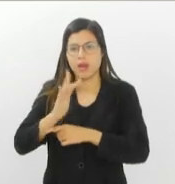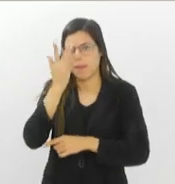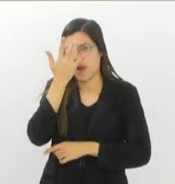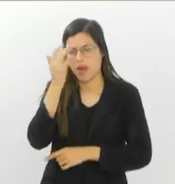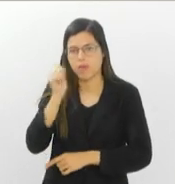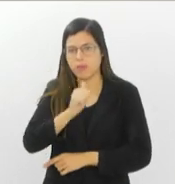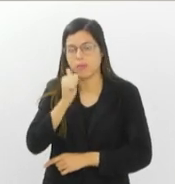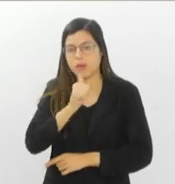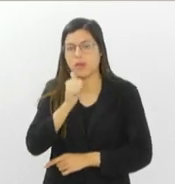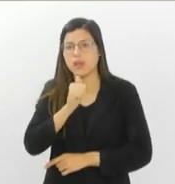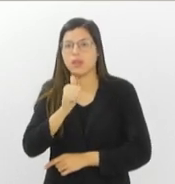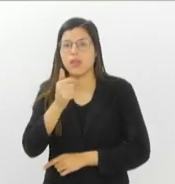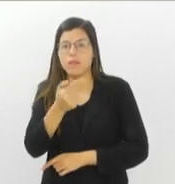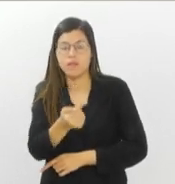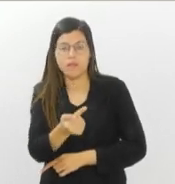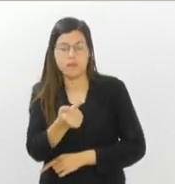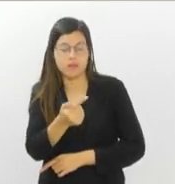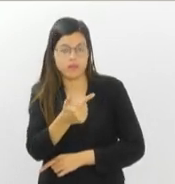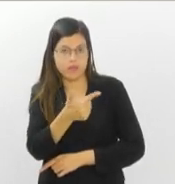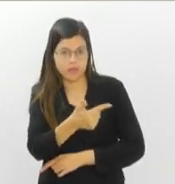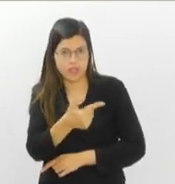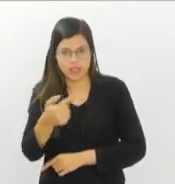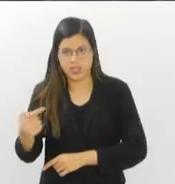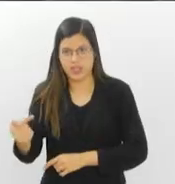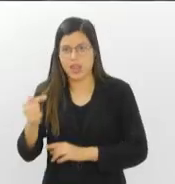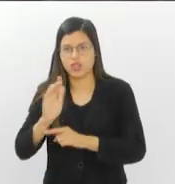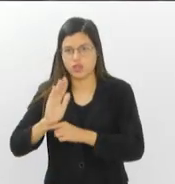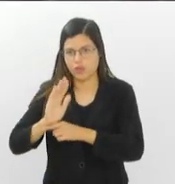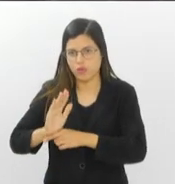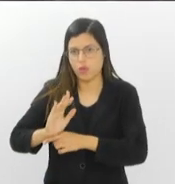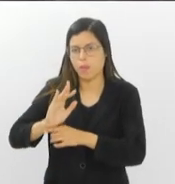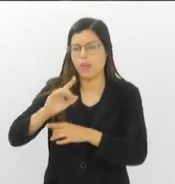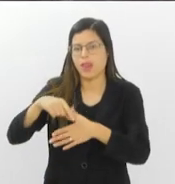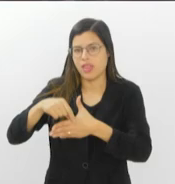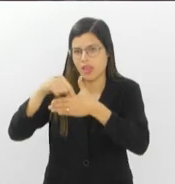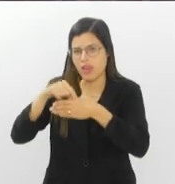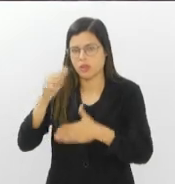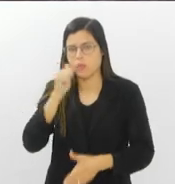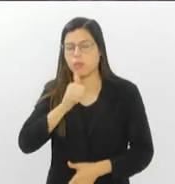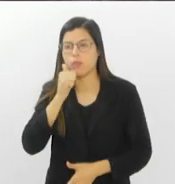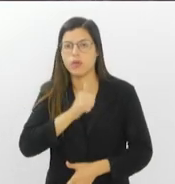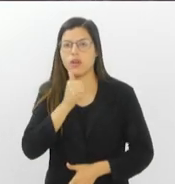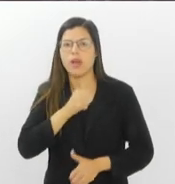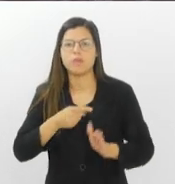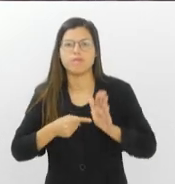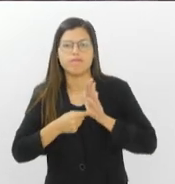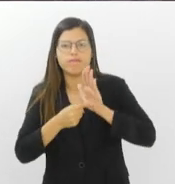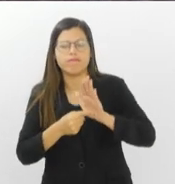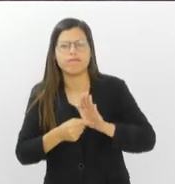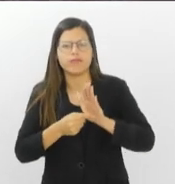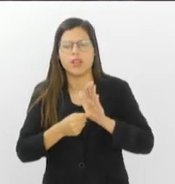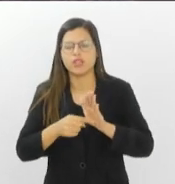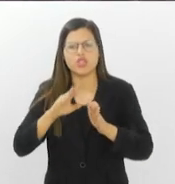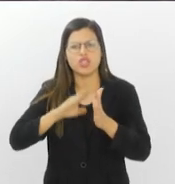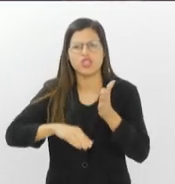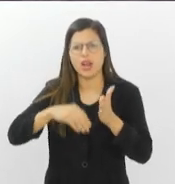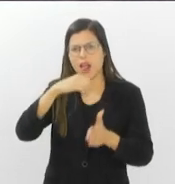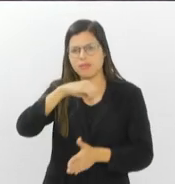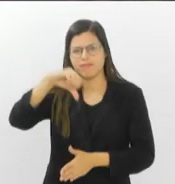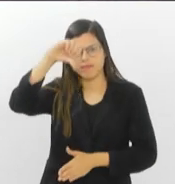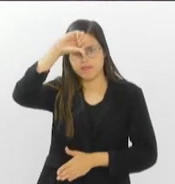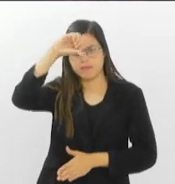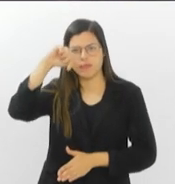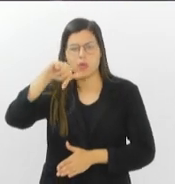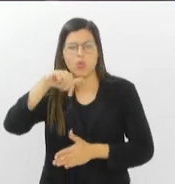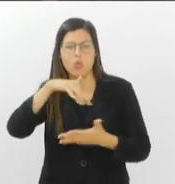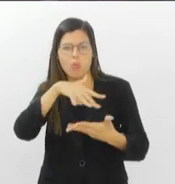gratuitas de 27 filmes dirigidos por mulheres. A mostra visa combater os diversos estereótipos associados ao mundo árabe e